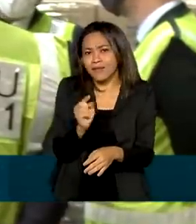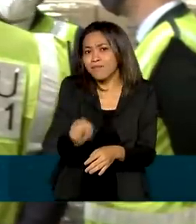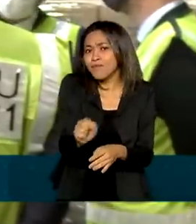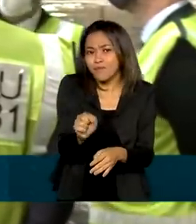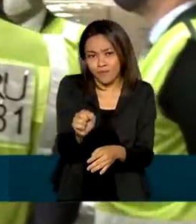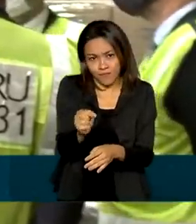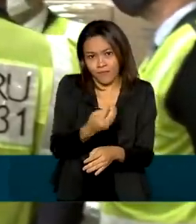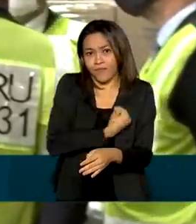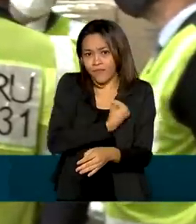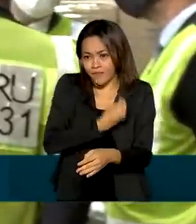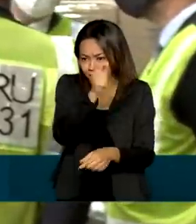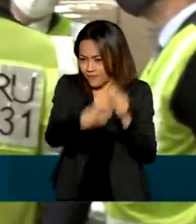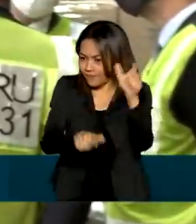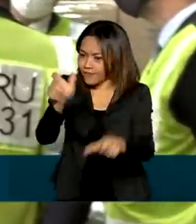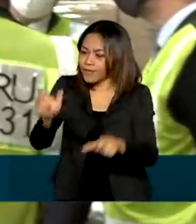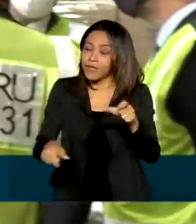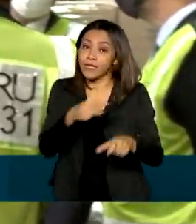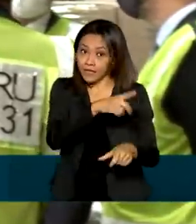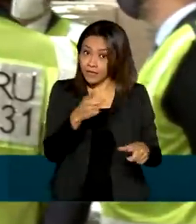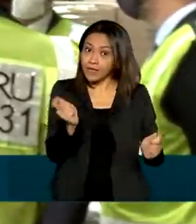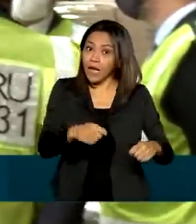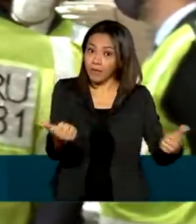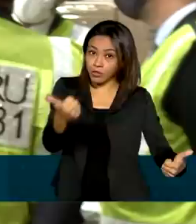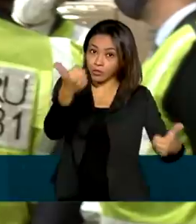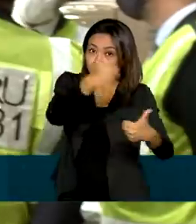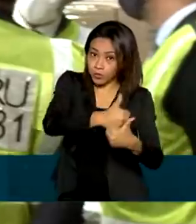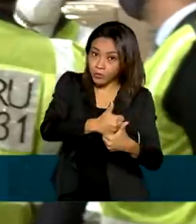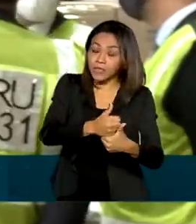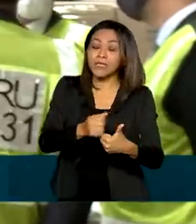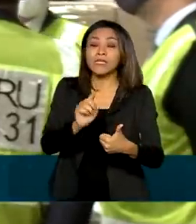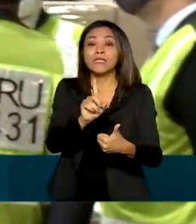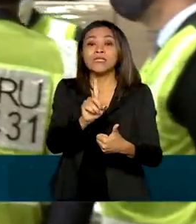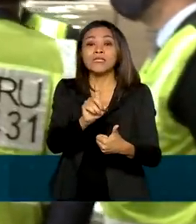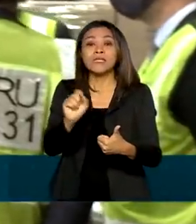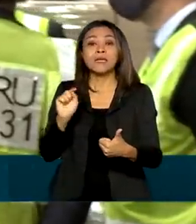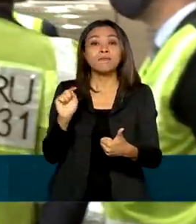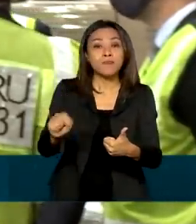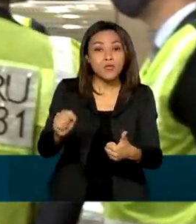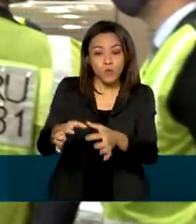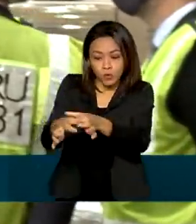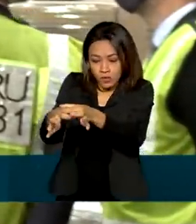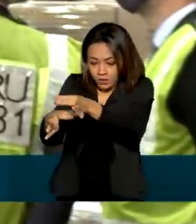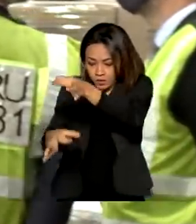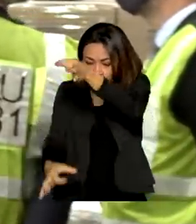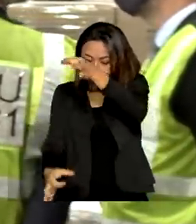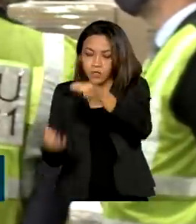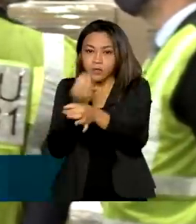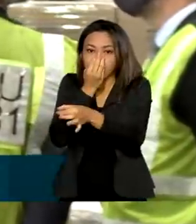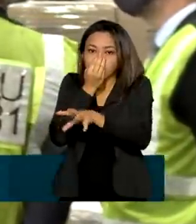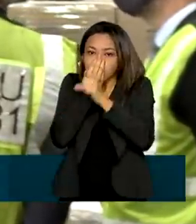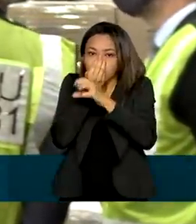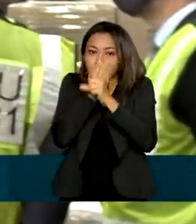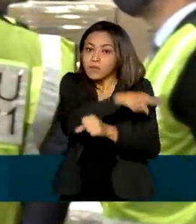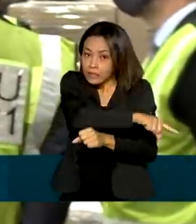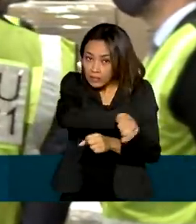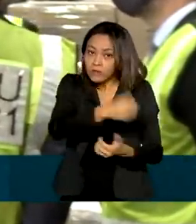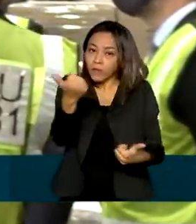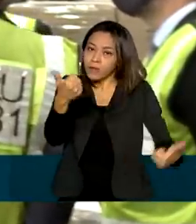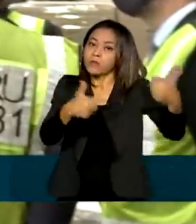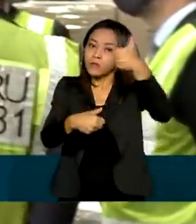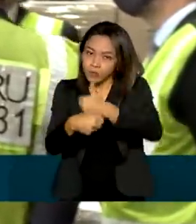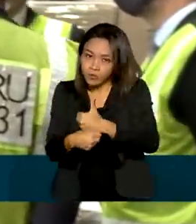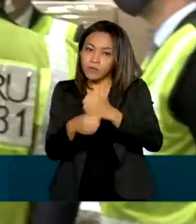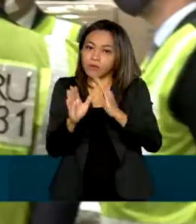potencial de substituir mais de 100 mil cilindros de oxigênio. Ou seja, o Brasil é um dos primeiros